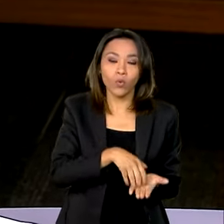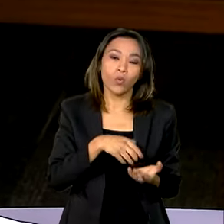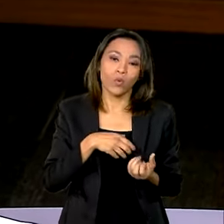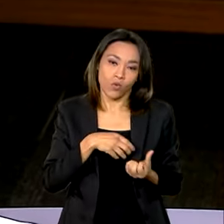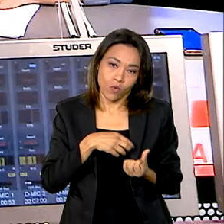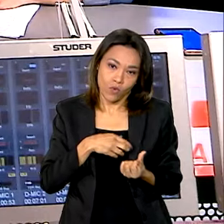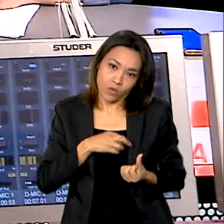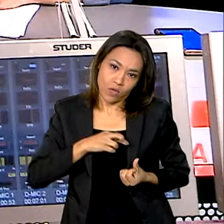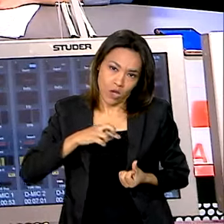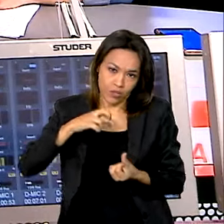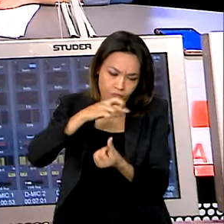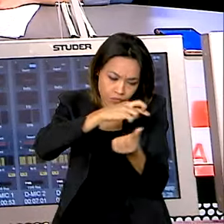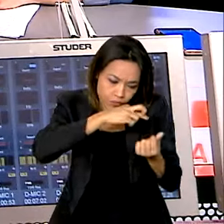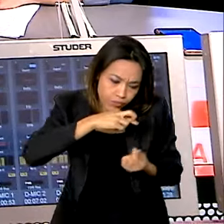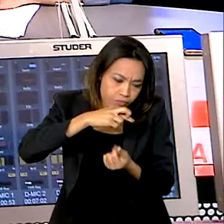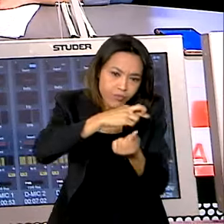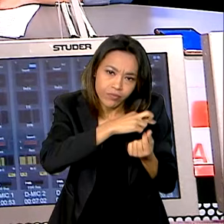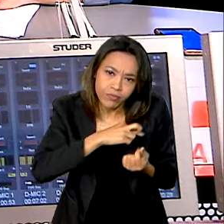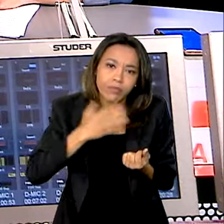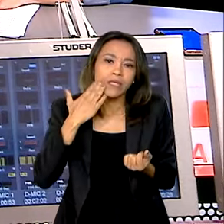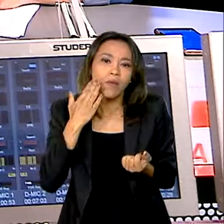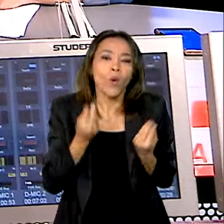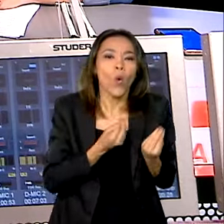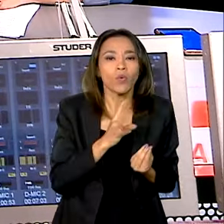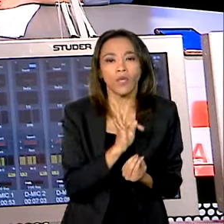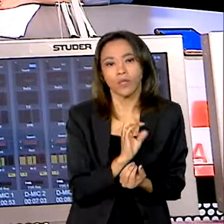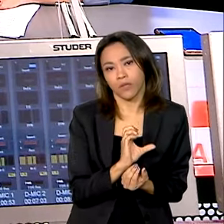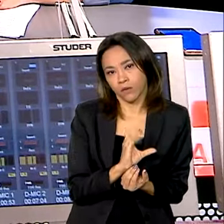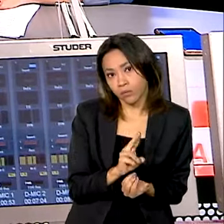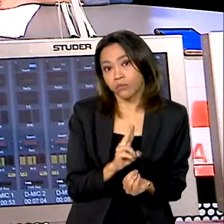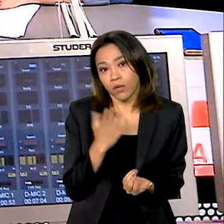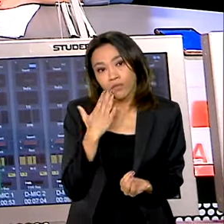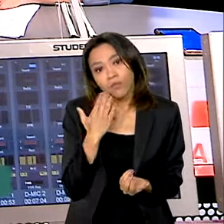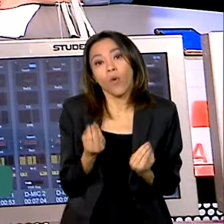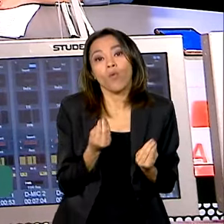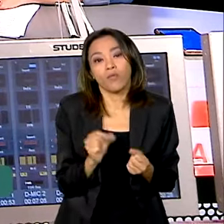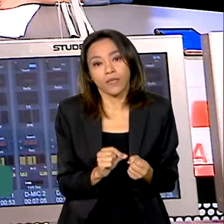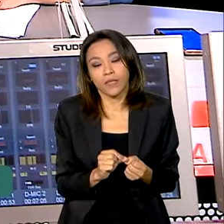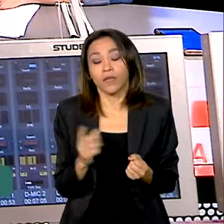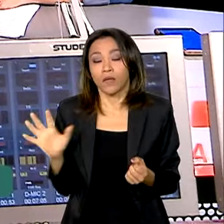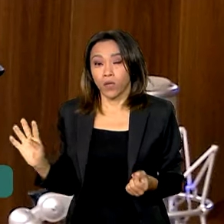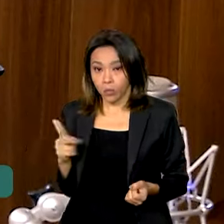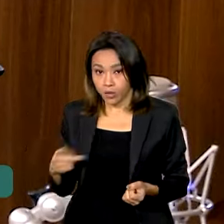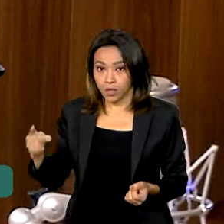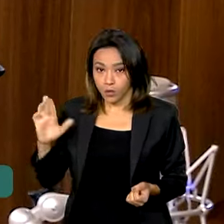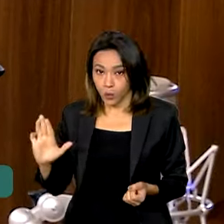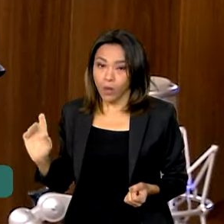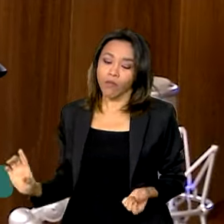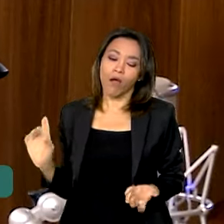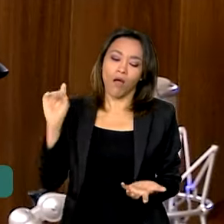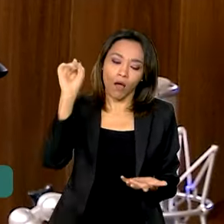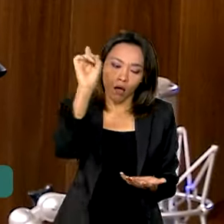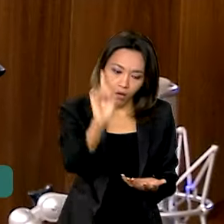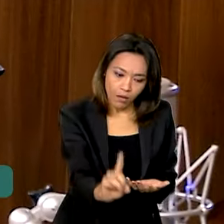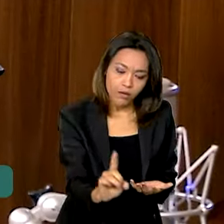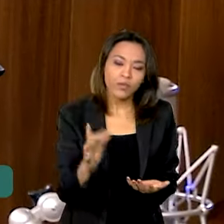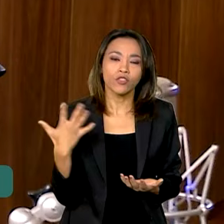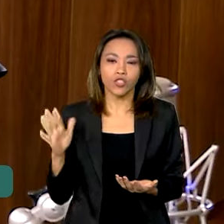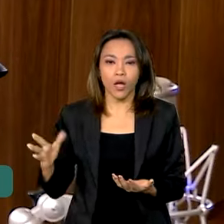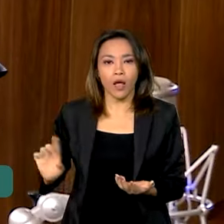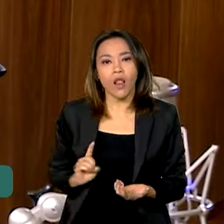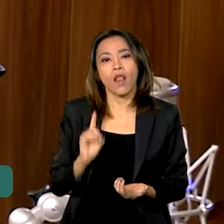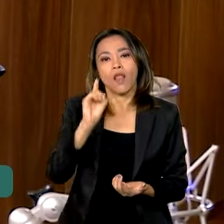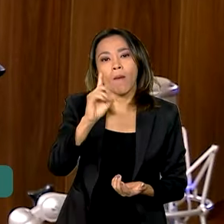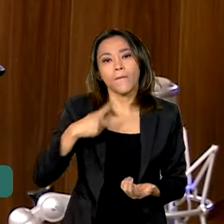Mas isso já está sendo feito, o presidente Lula, inclusive, na ida ao Rio Grande do Sul, junto conosco da última vez, levou o presidente do